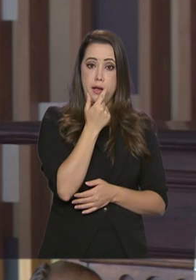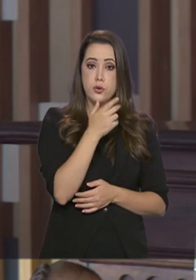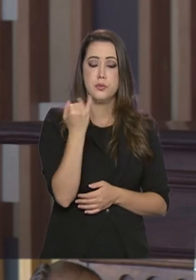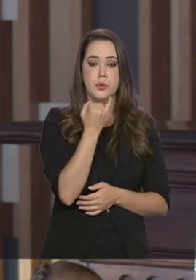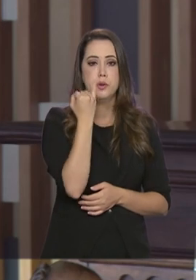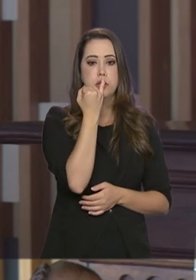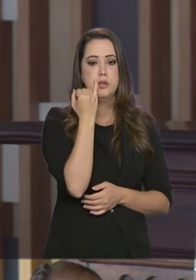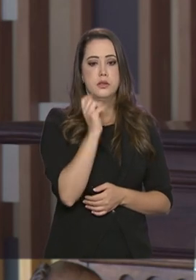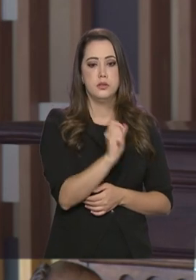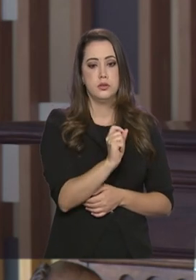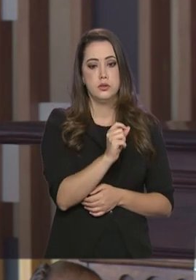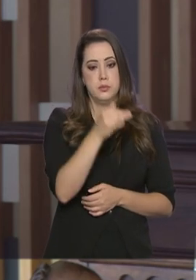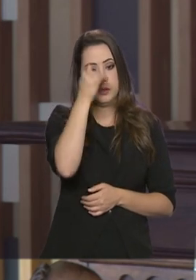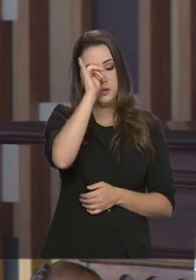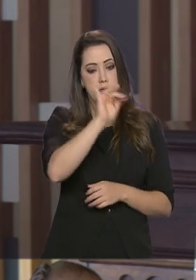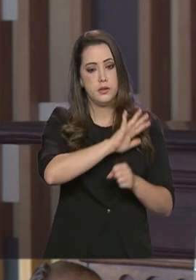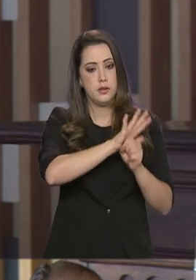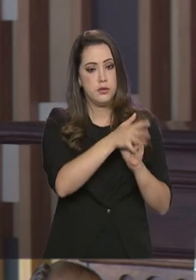no combate à Covid.